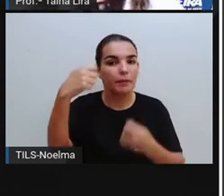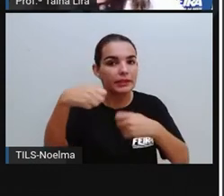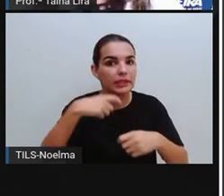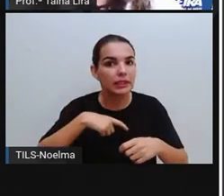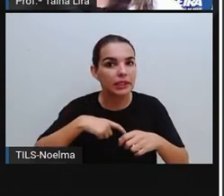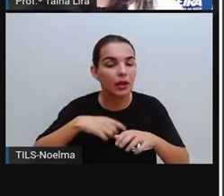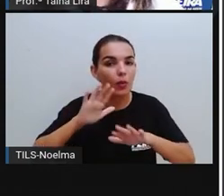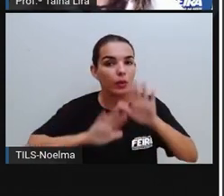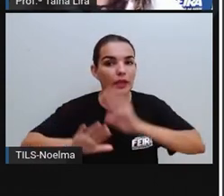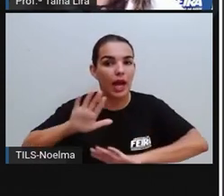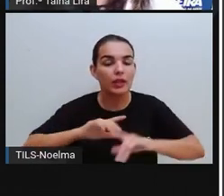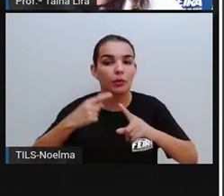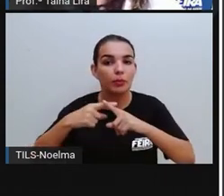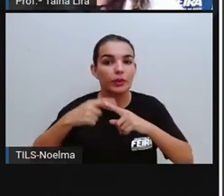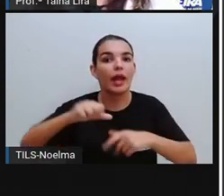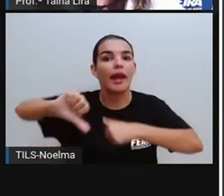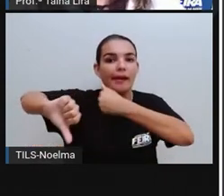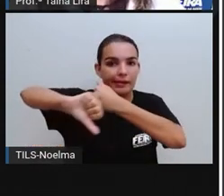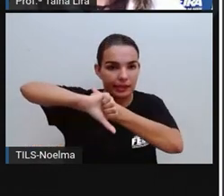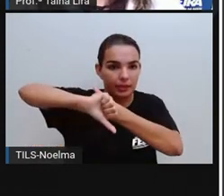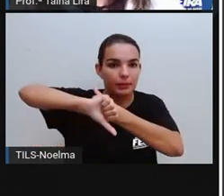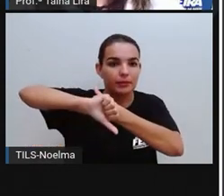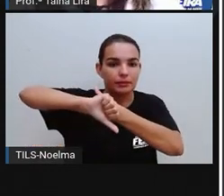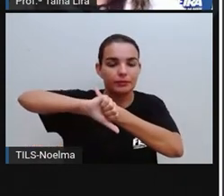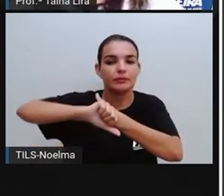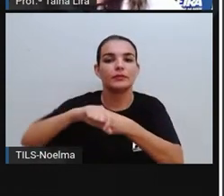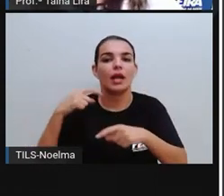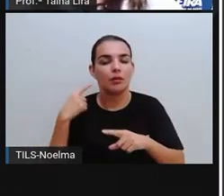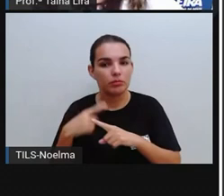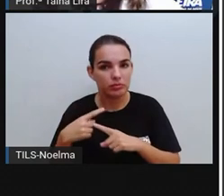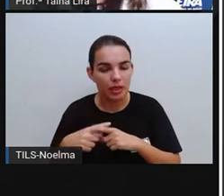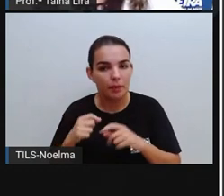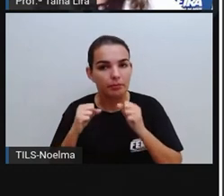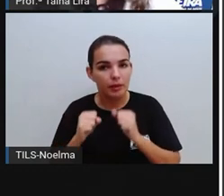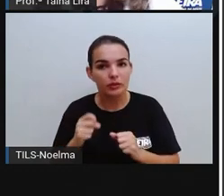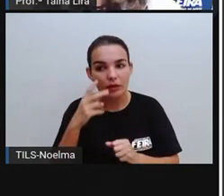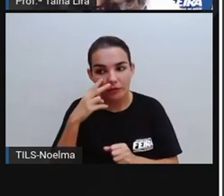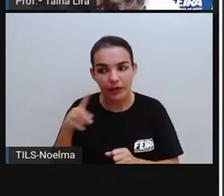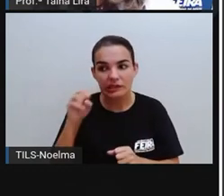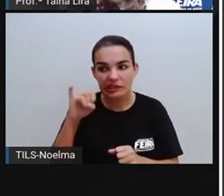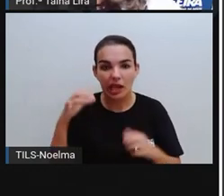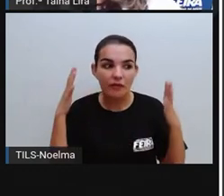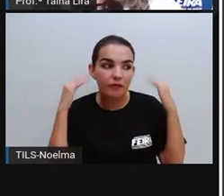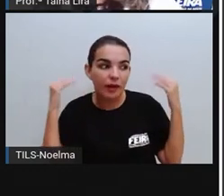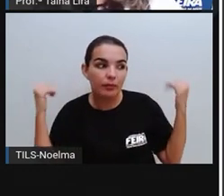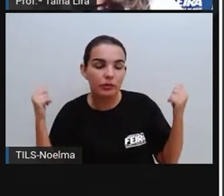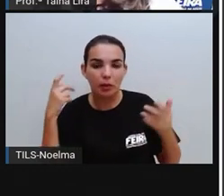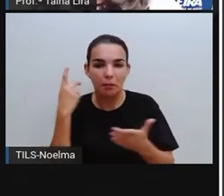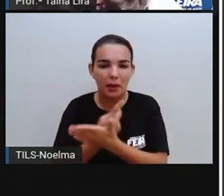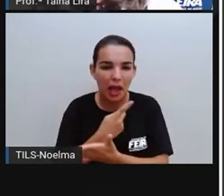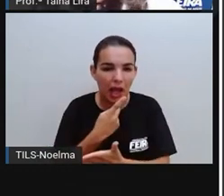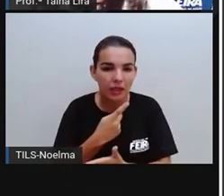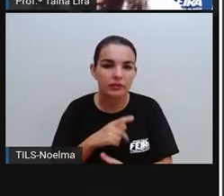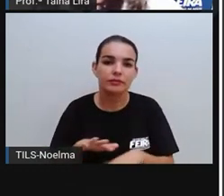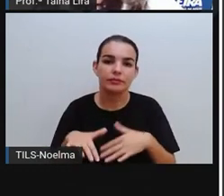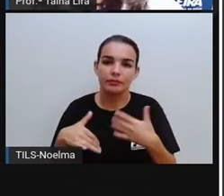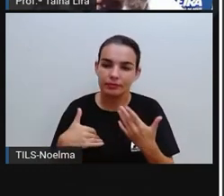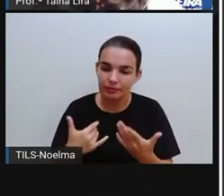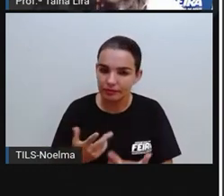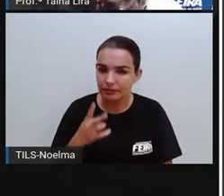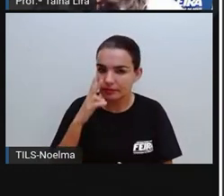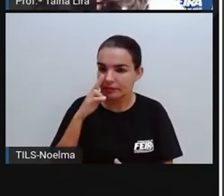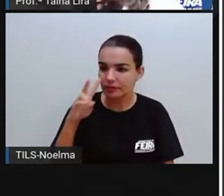para não divulgar aí uma notícia que esteja difamando alguém, certo? Porque